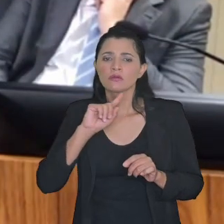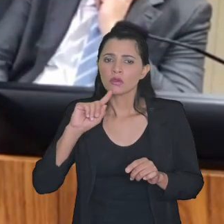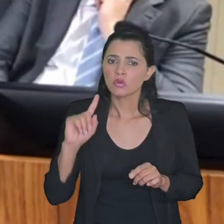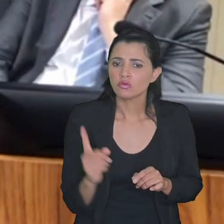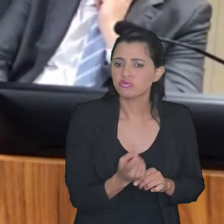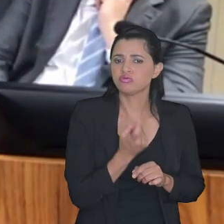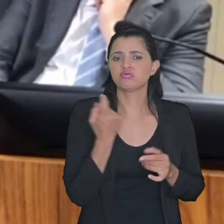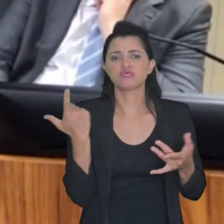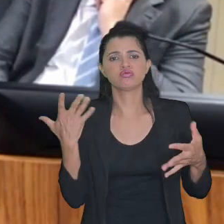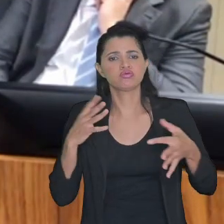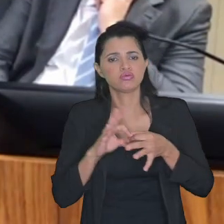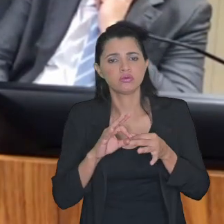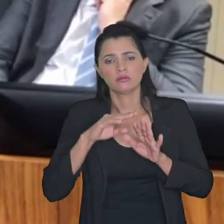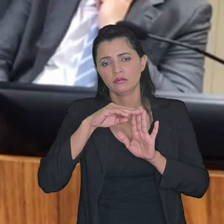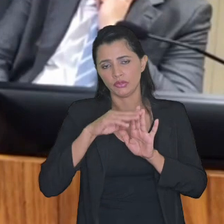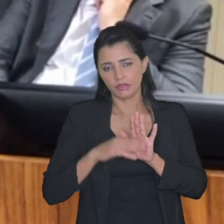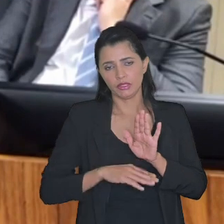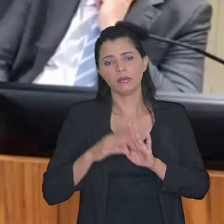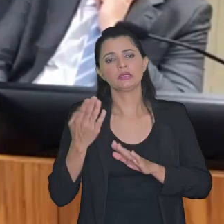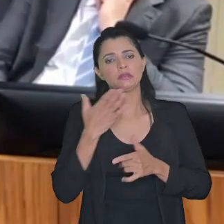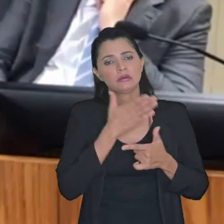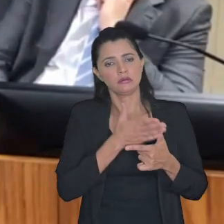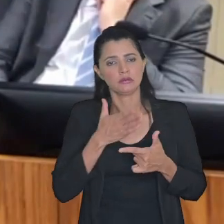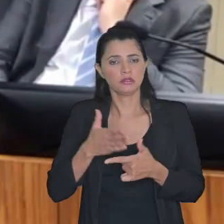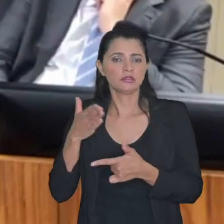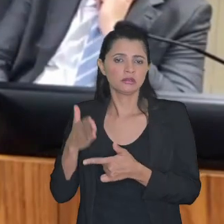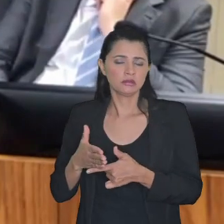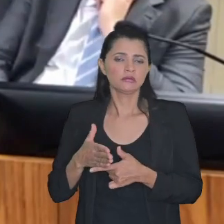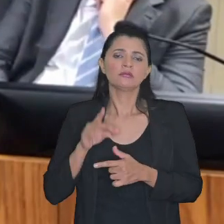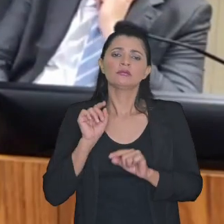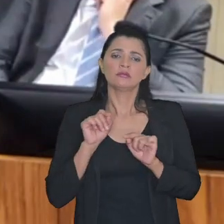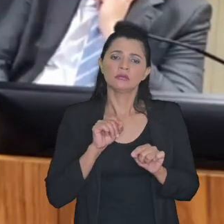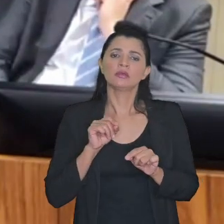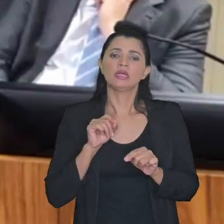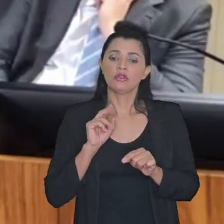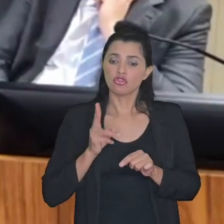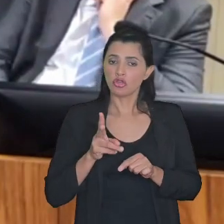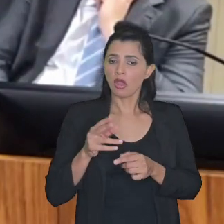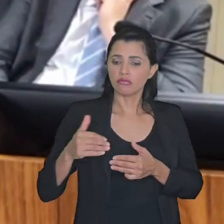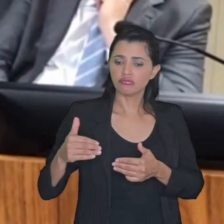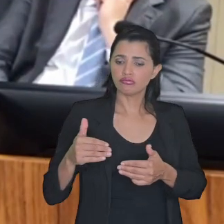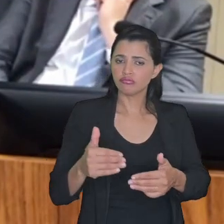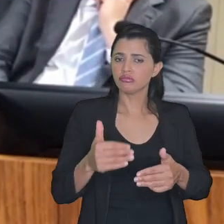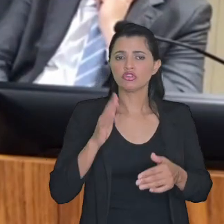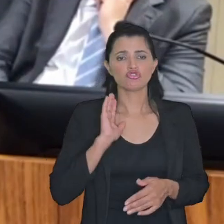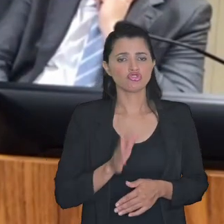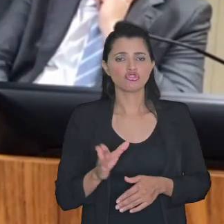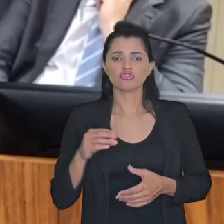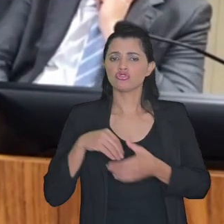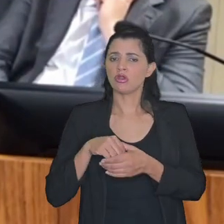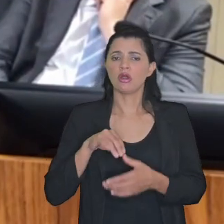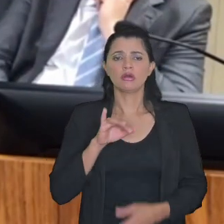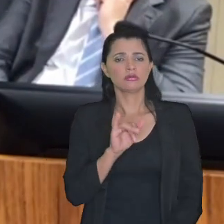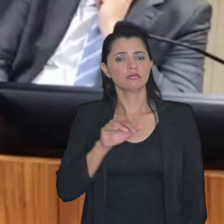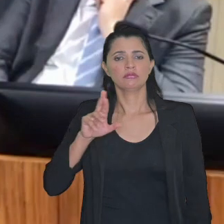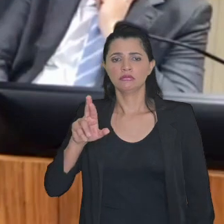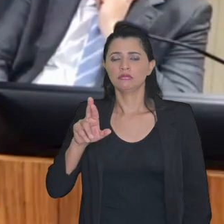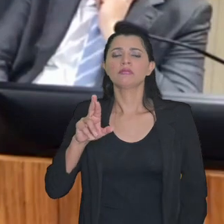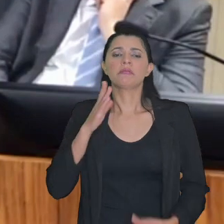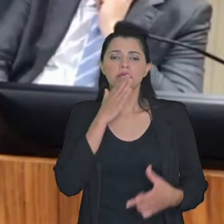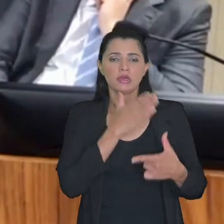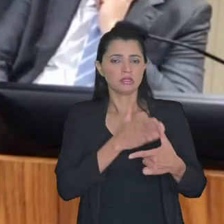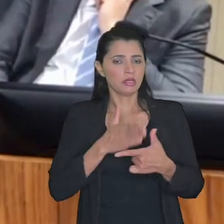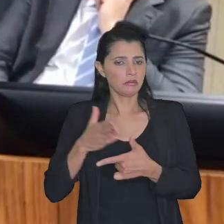unificação de programas de parcelamento que estão que em curso na Receita parcelamentos